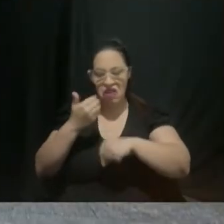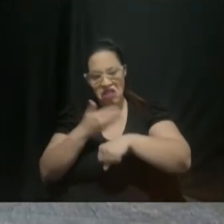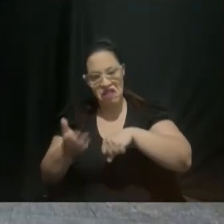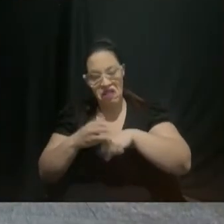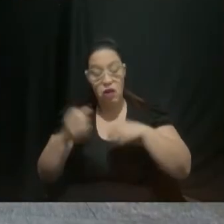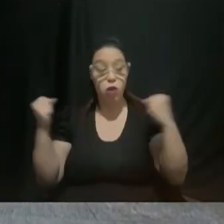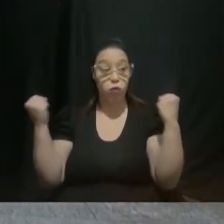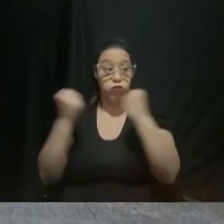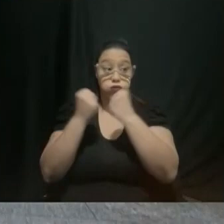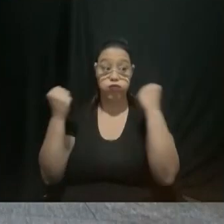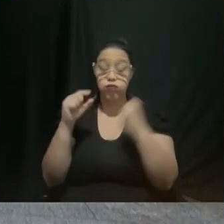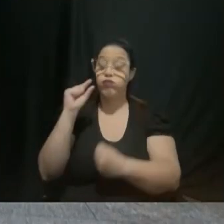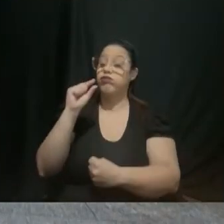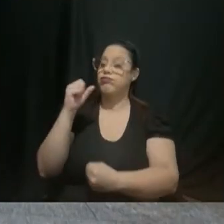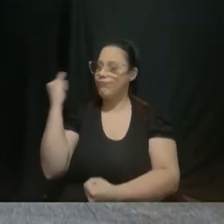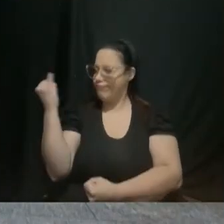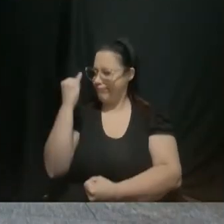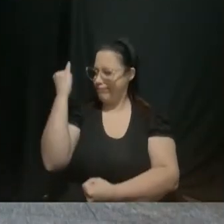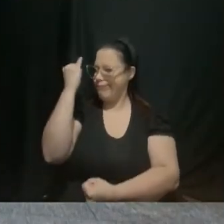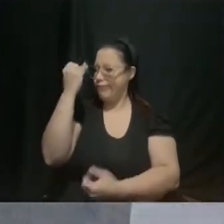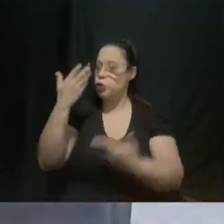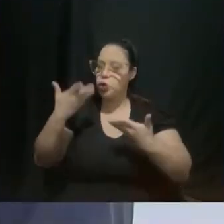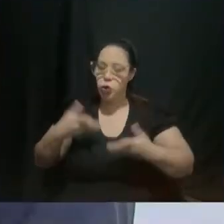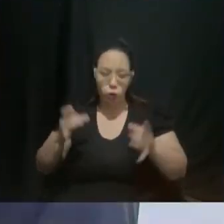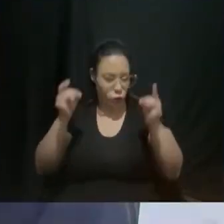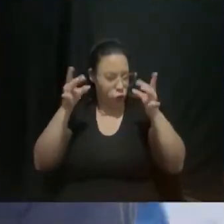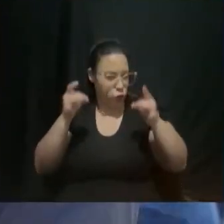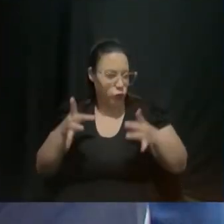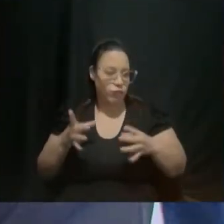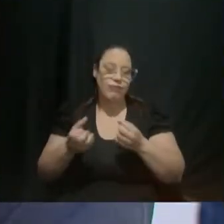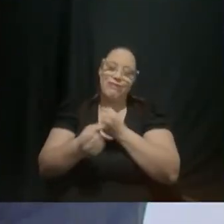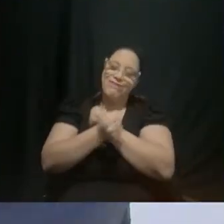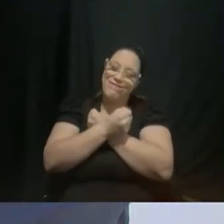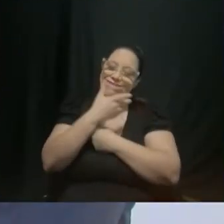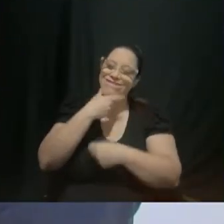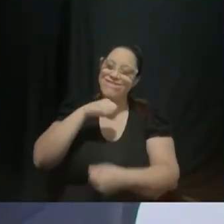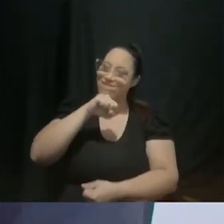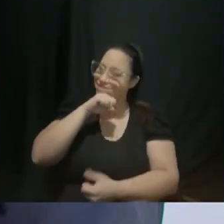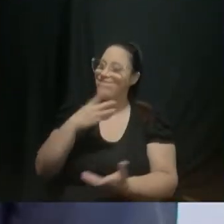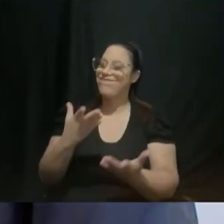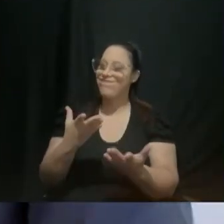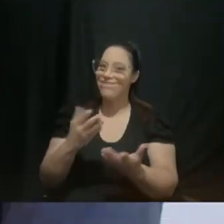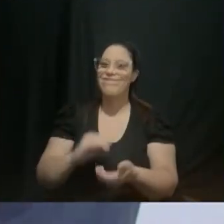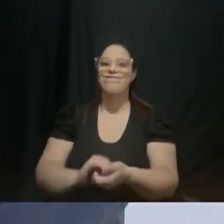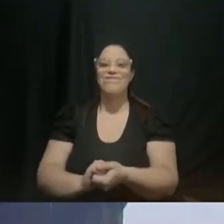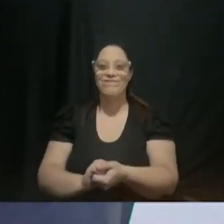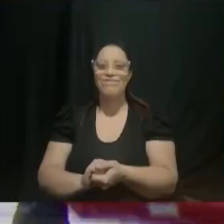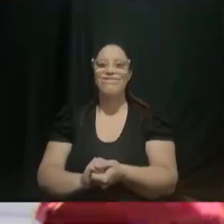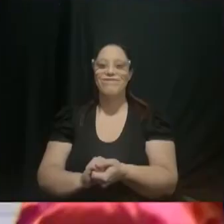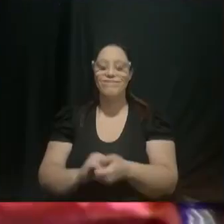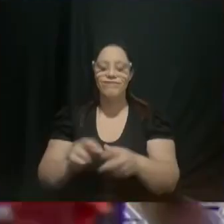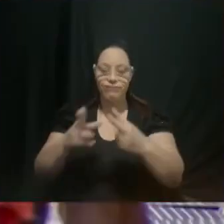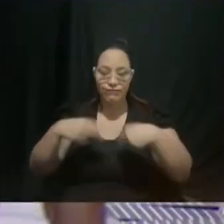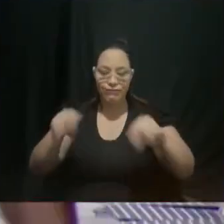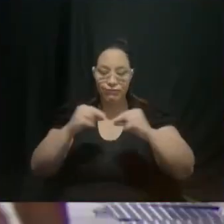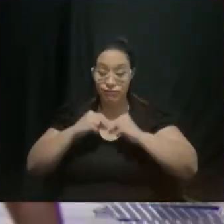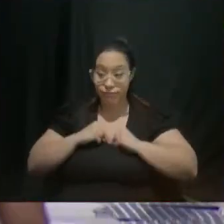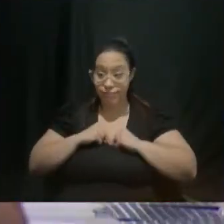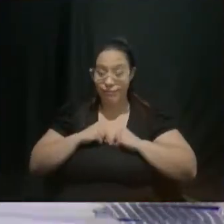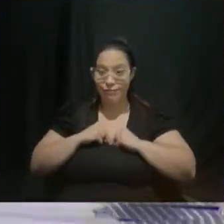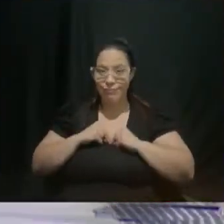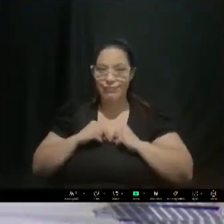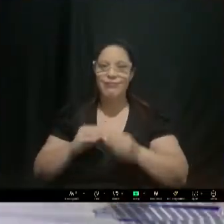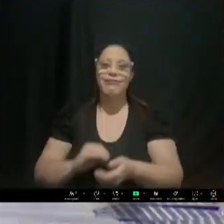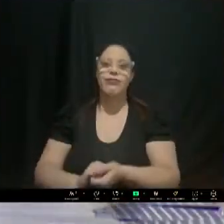importante para ele se sentir especial ele é um pai muito bom muito bom dar presente a ele ao mínimo O valor do ticket